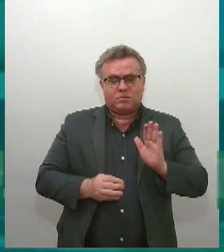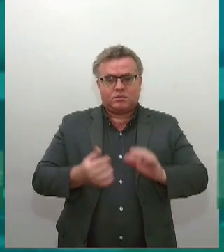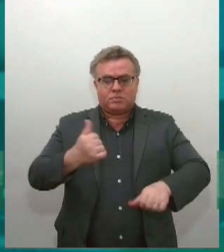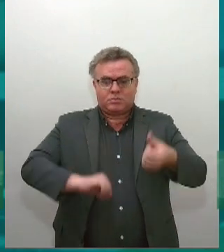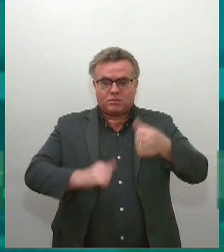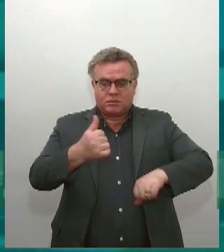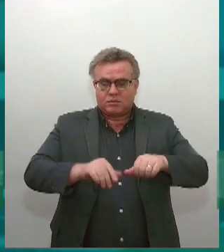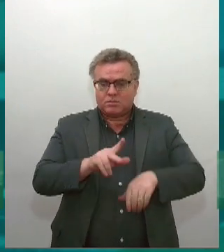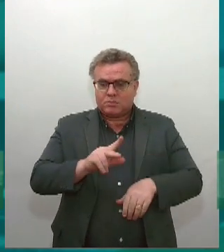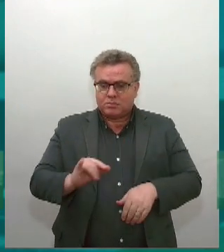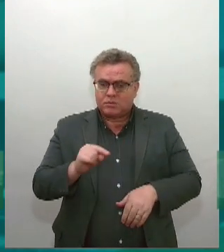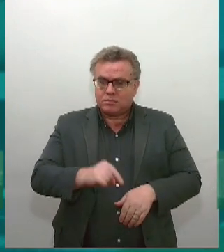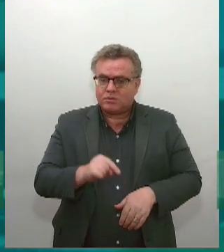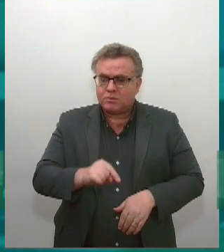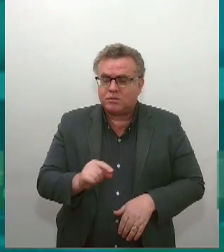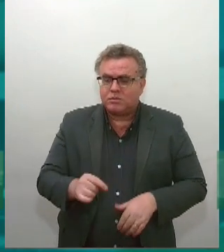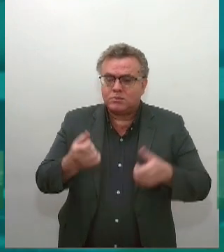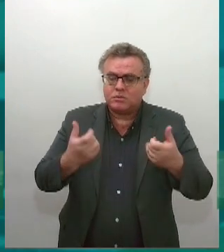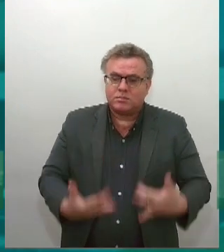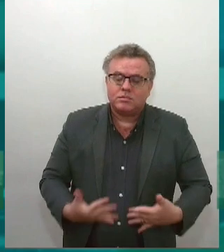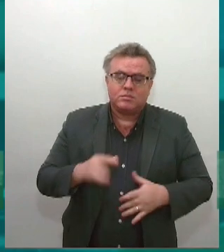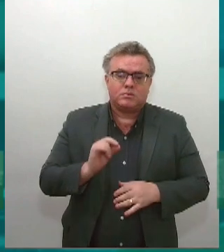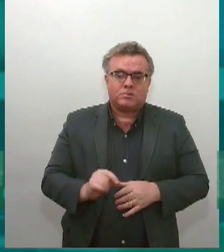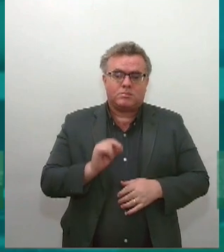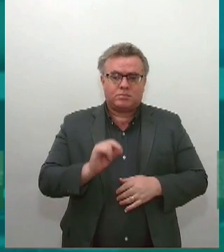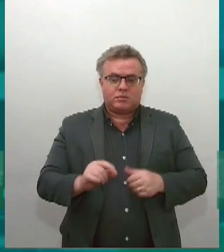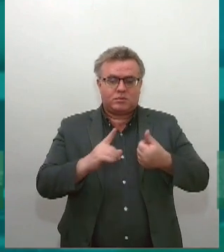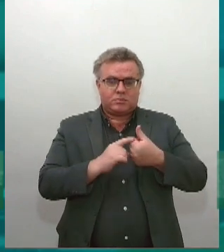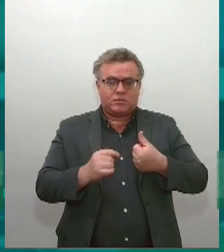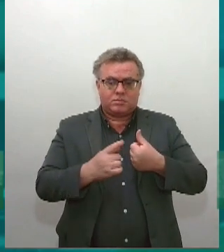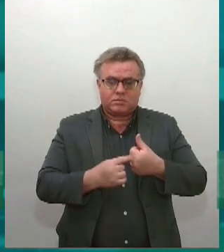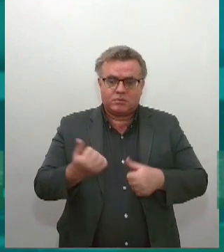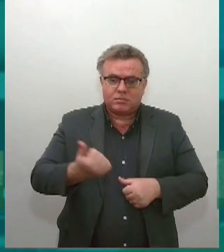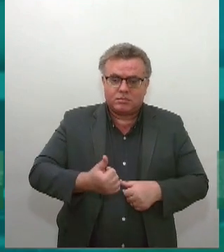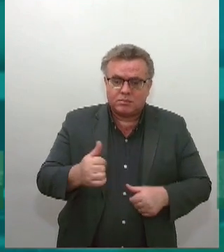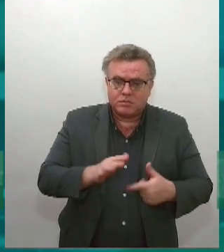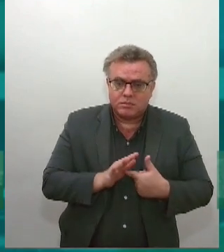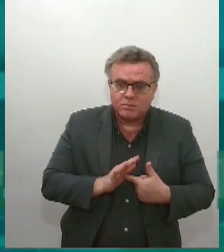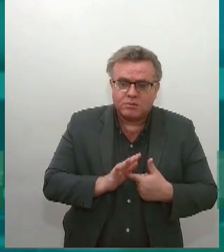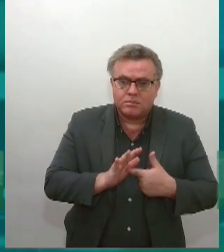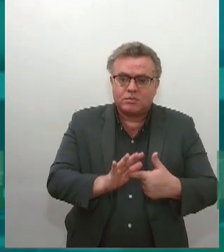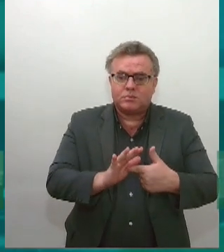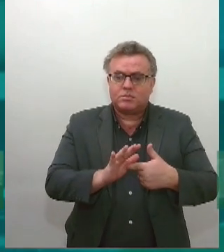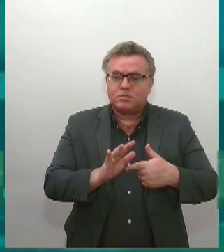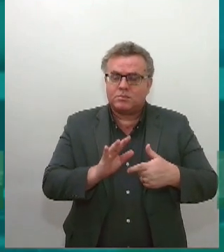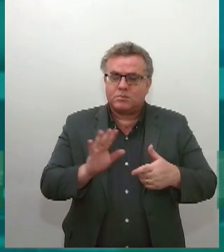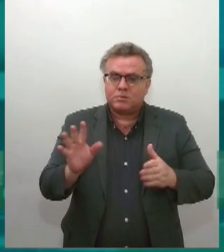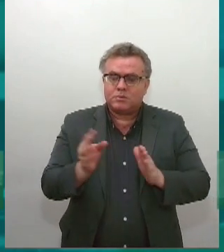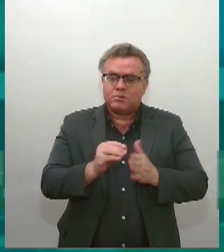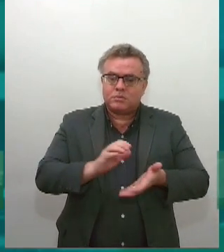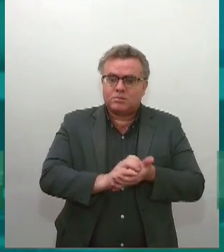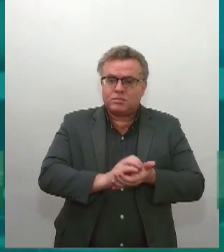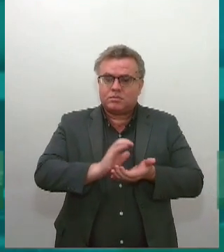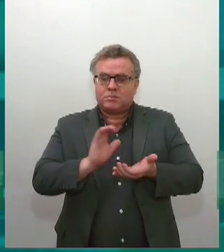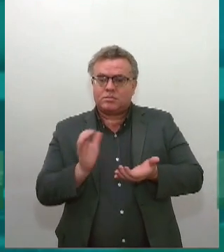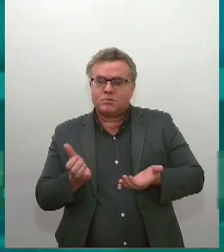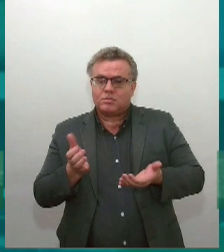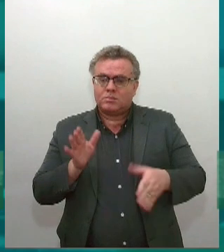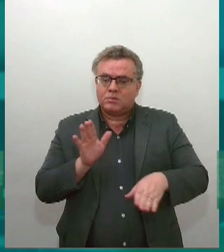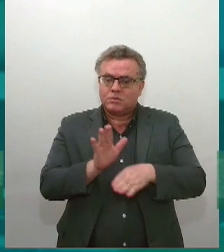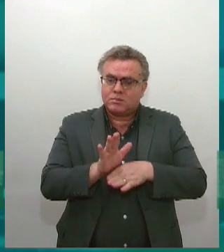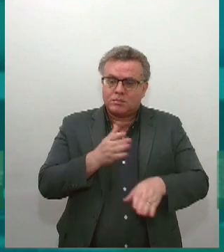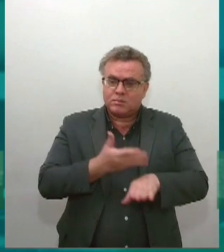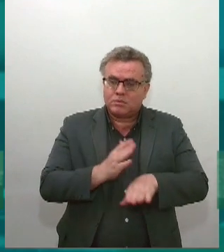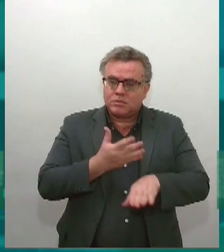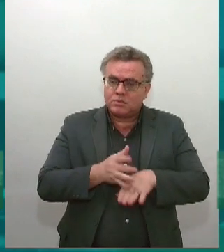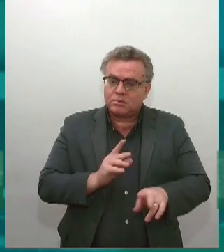dizendo o seguinte, parágrafo 1º, disposto no CAPT e aplica-se igualmente às cautelas ou outras decisões de qualquer natureza, vai dar a concessão